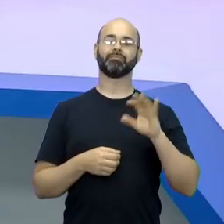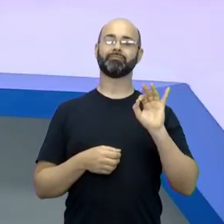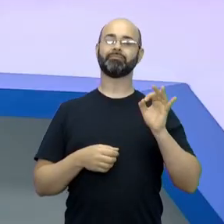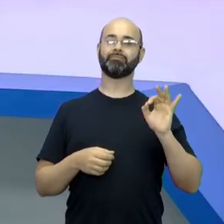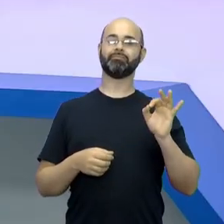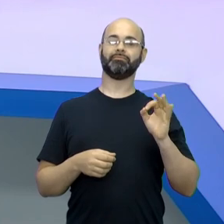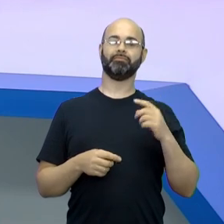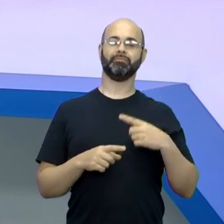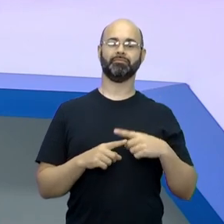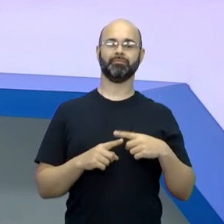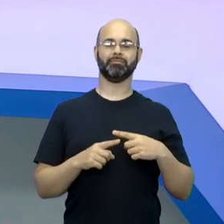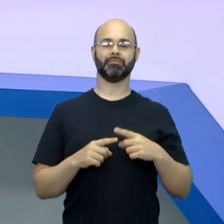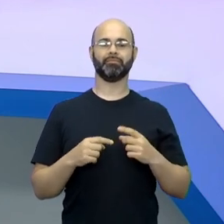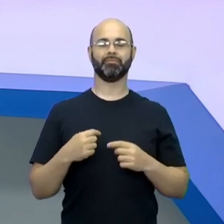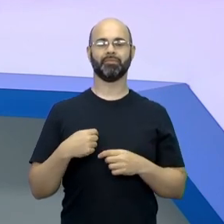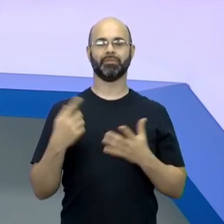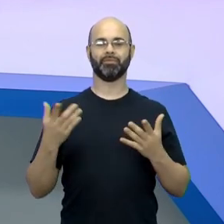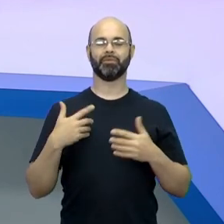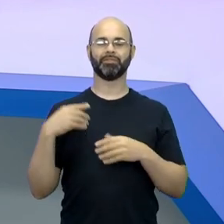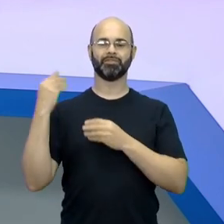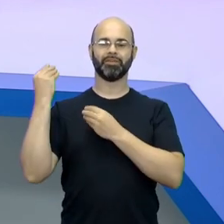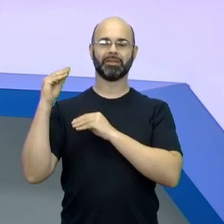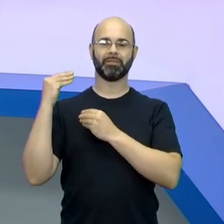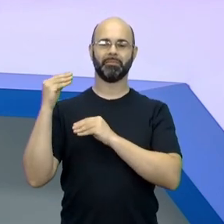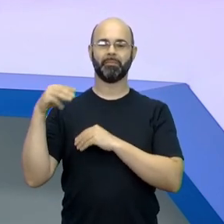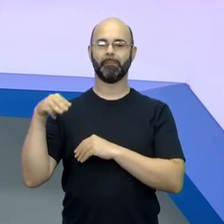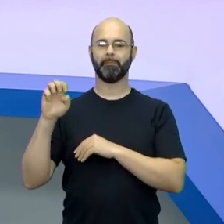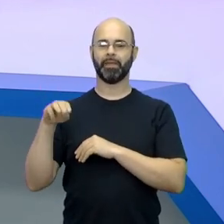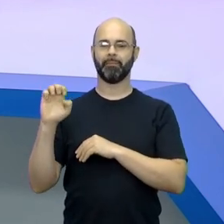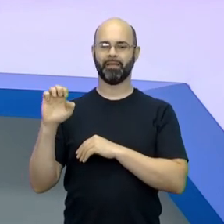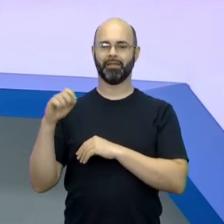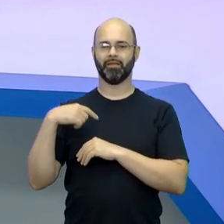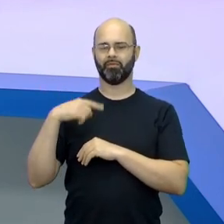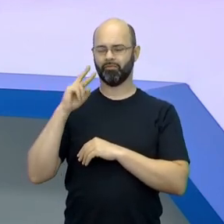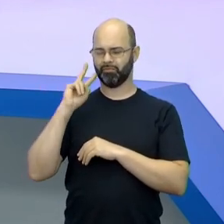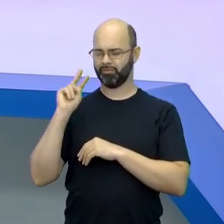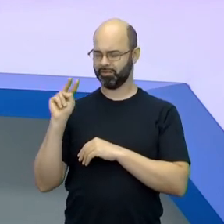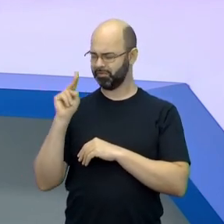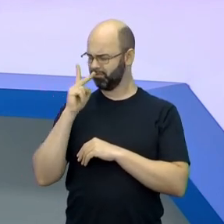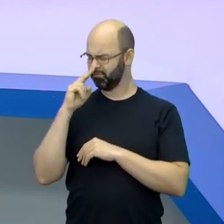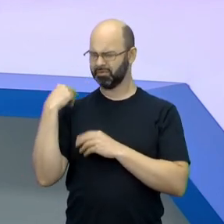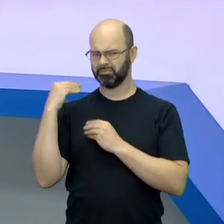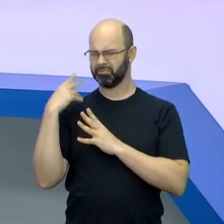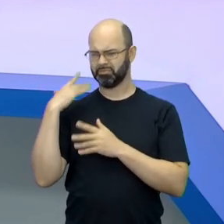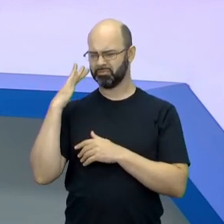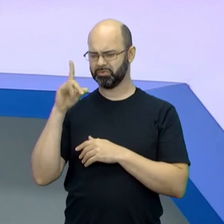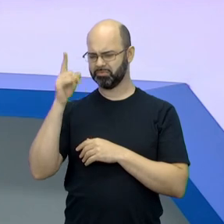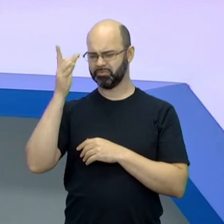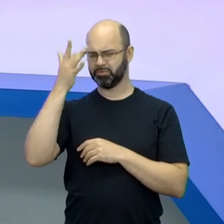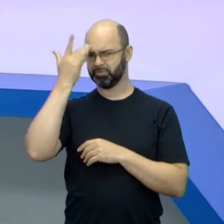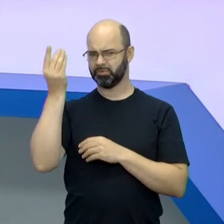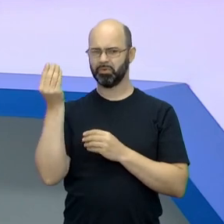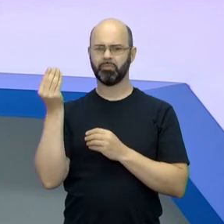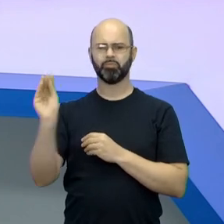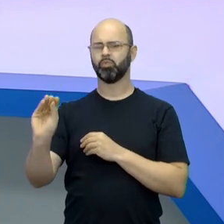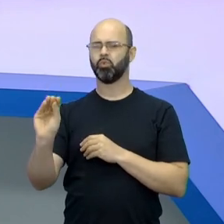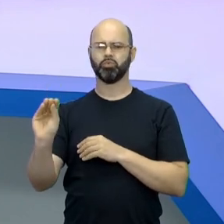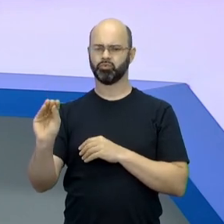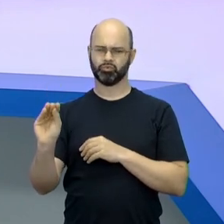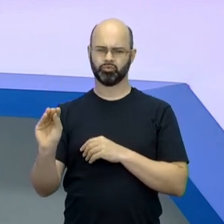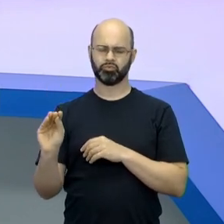engraçado, porque hoje eu estava vendo um meme, e o meme falava o seguinte, não é um meme, era uma postagem que era interessante